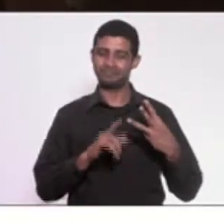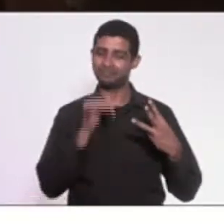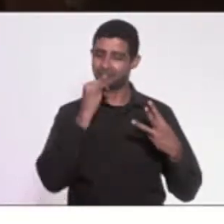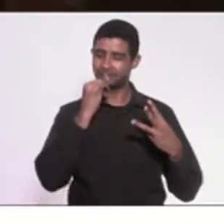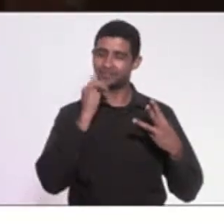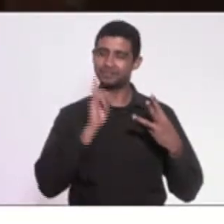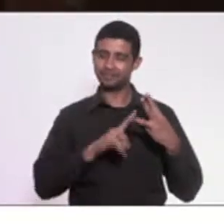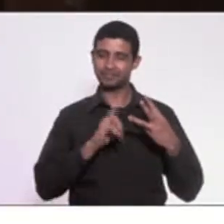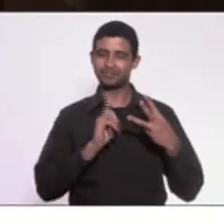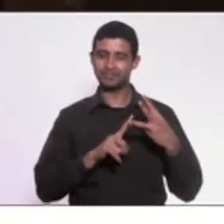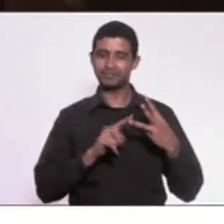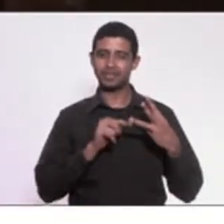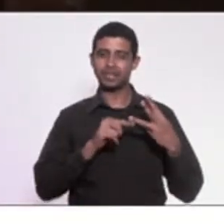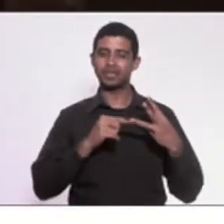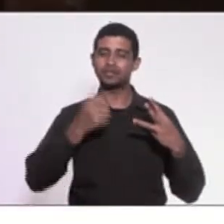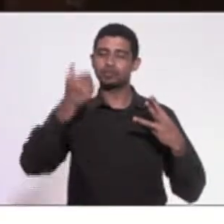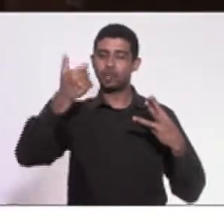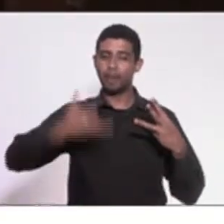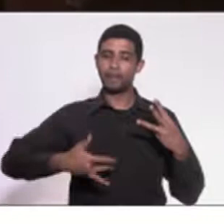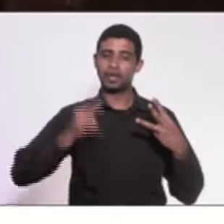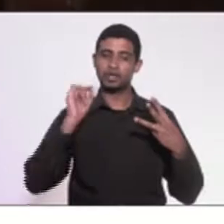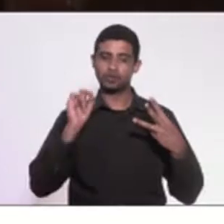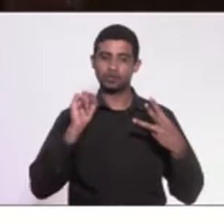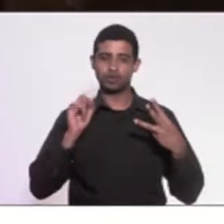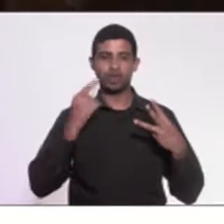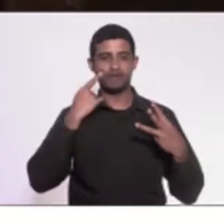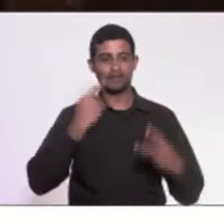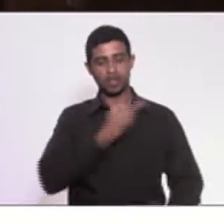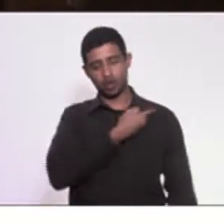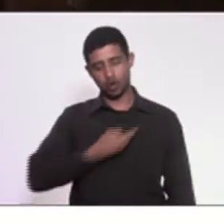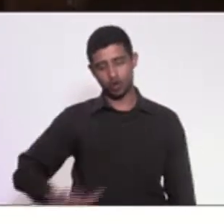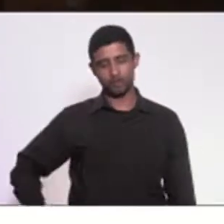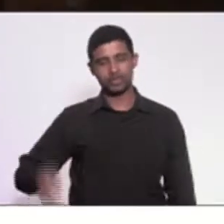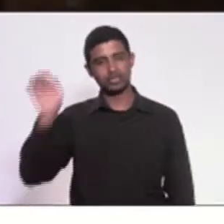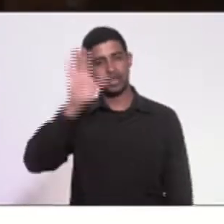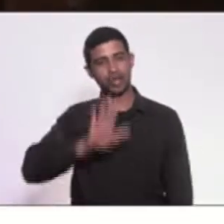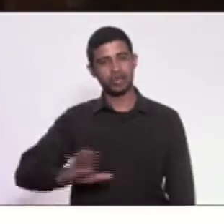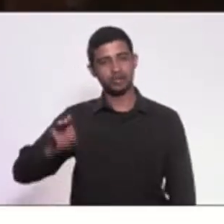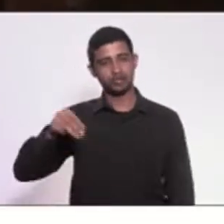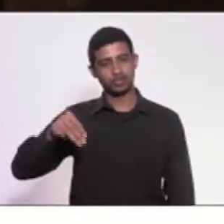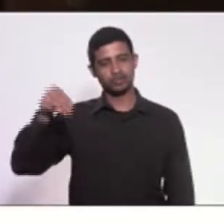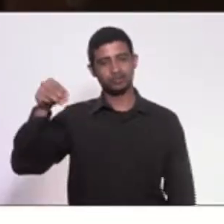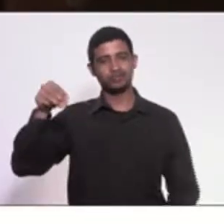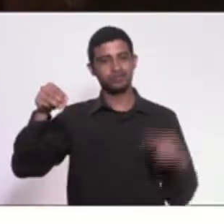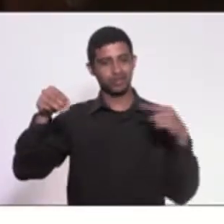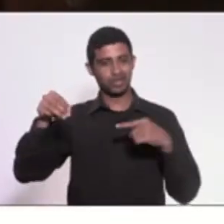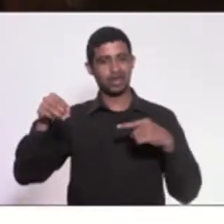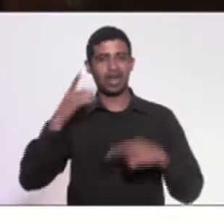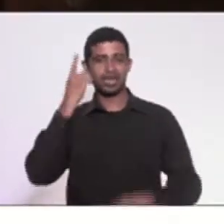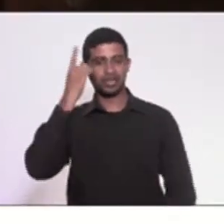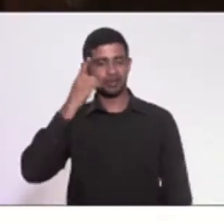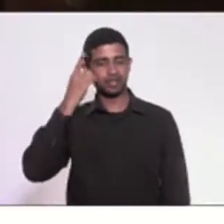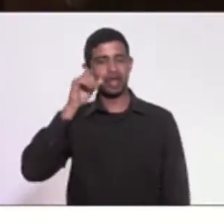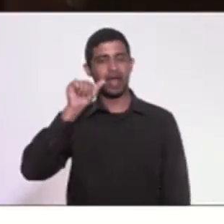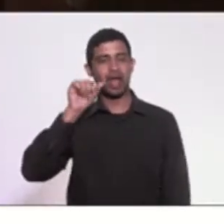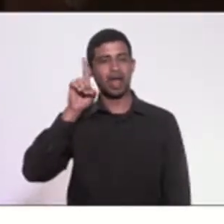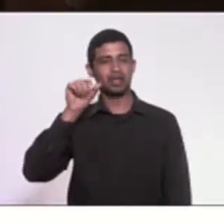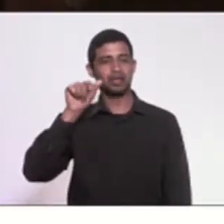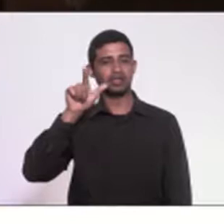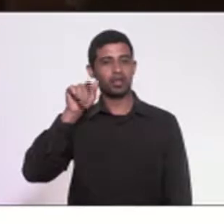caso que diz respeito a governança da região metropolitana, deputado Márcio Galberto.